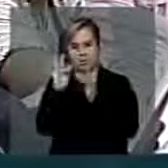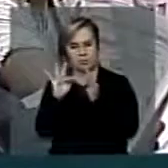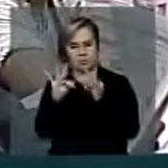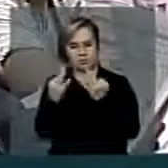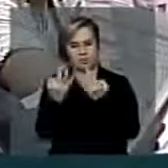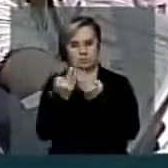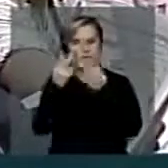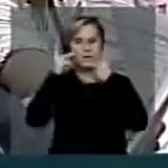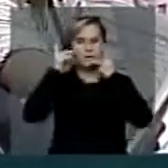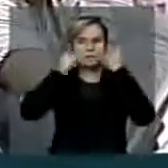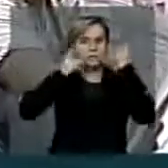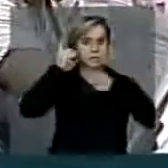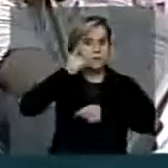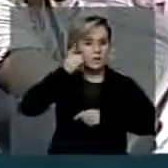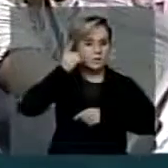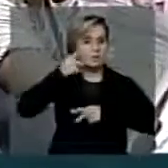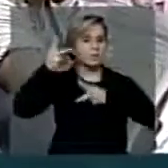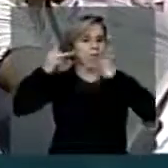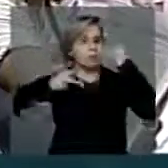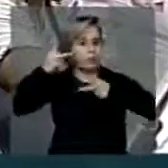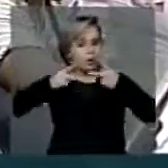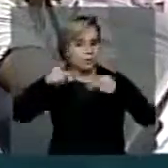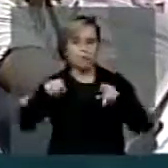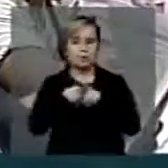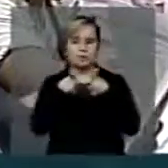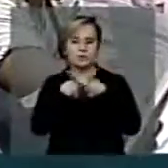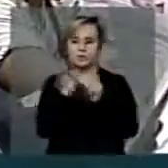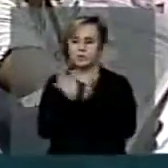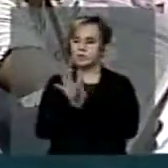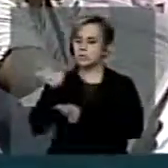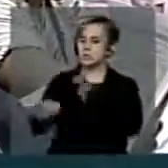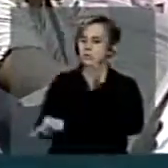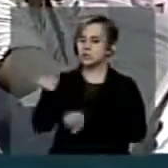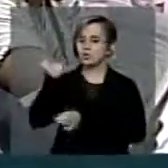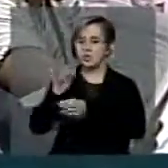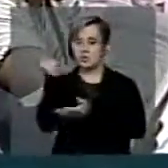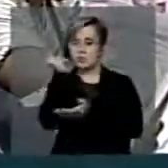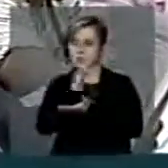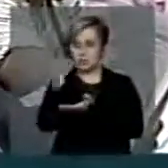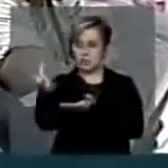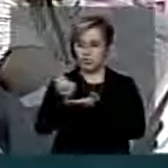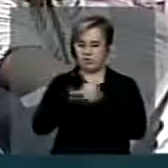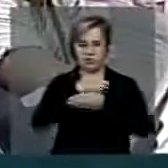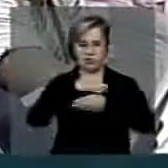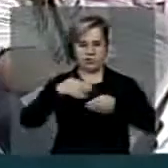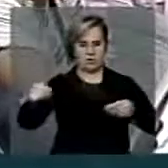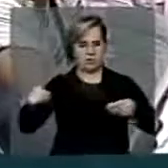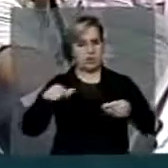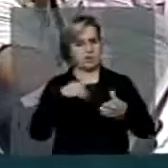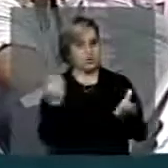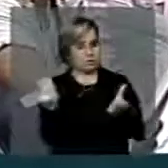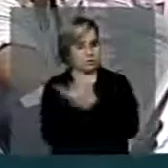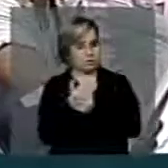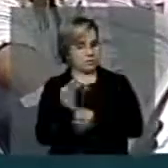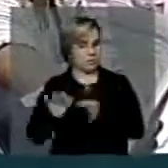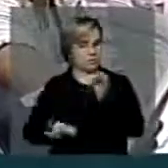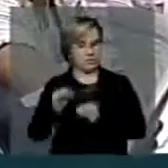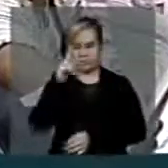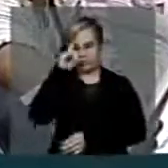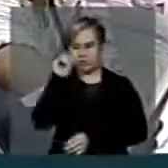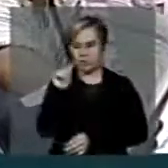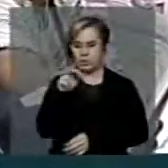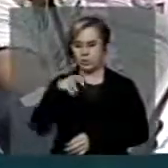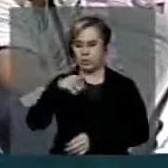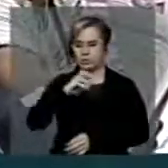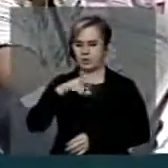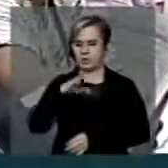deputados, políticos e até juízes. O caso rendeu uma ação judicial e, em 15 de março de